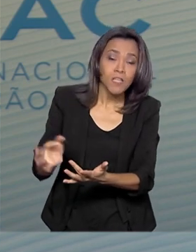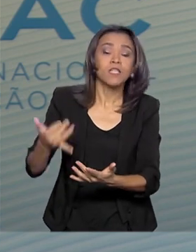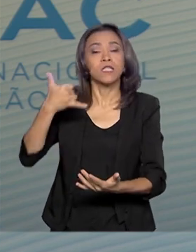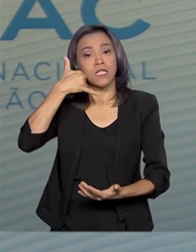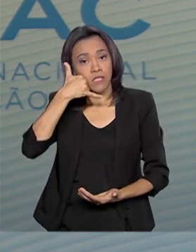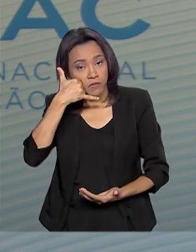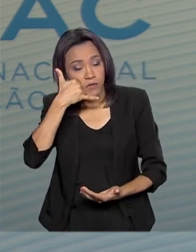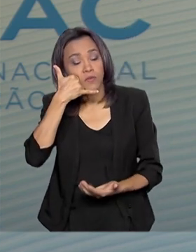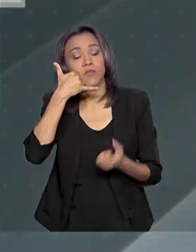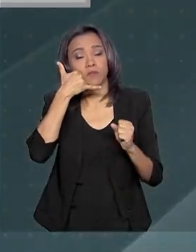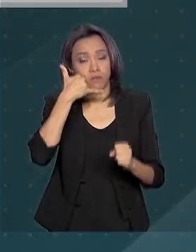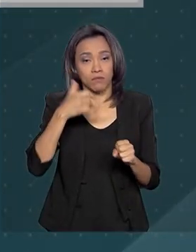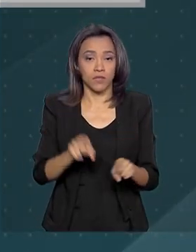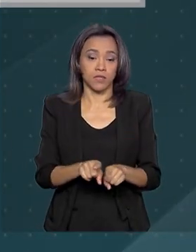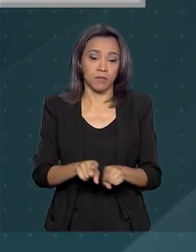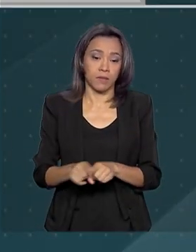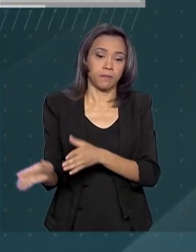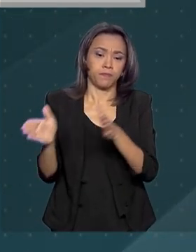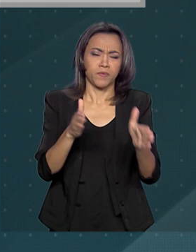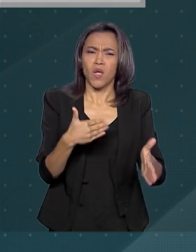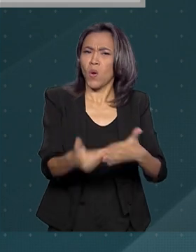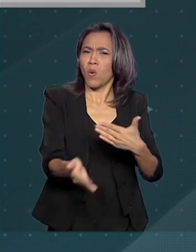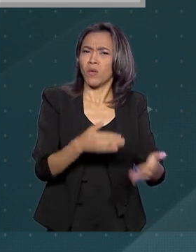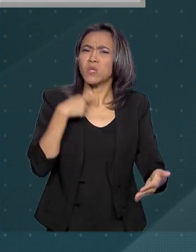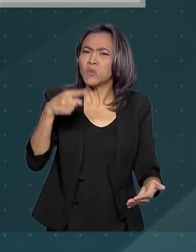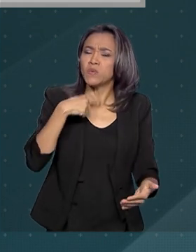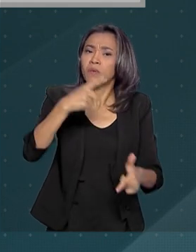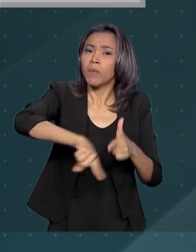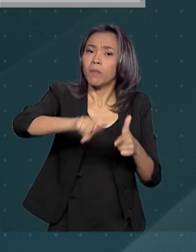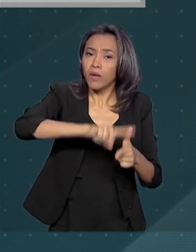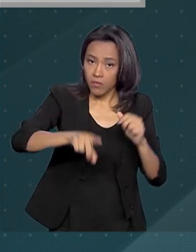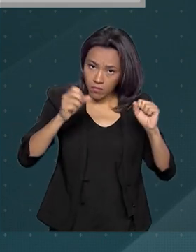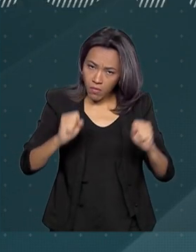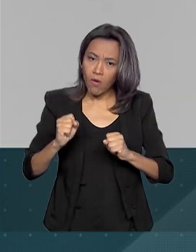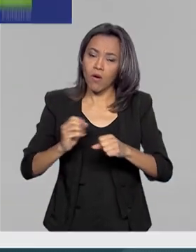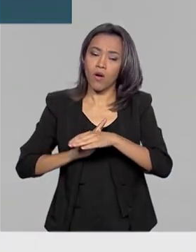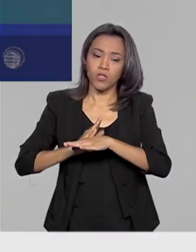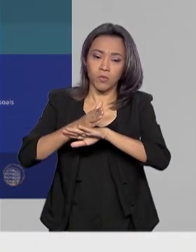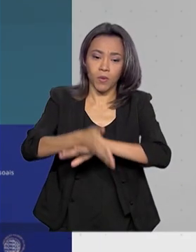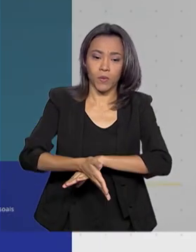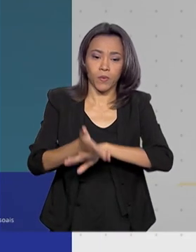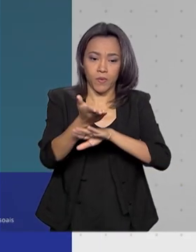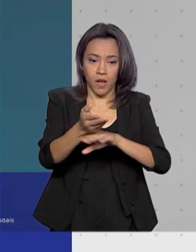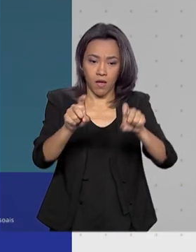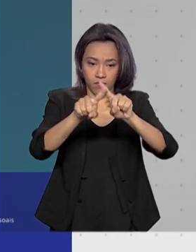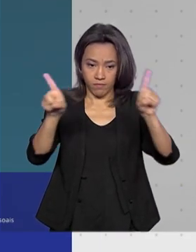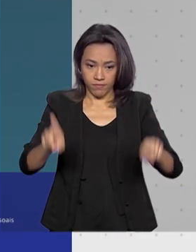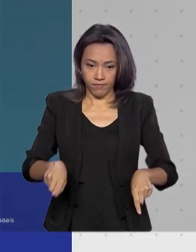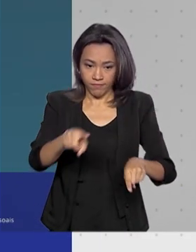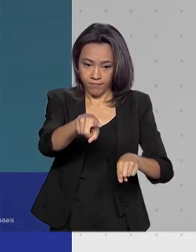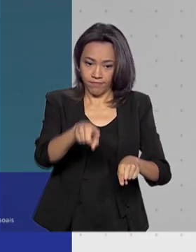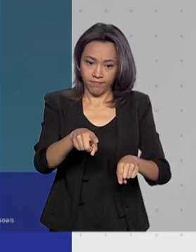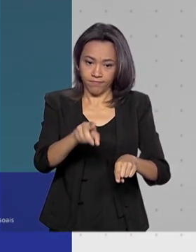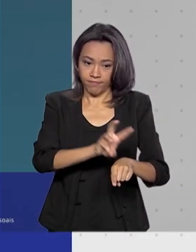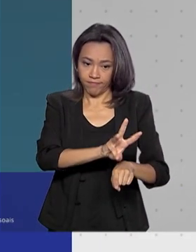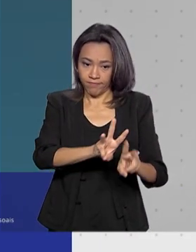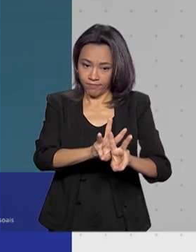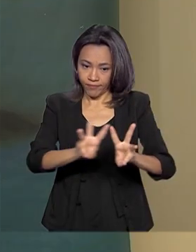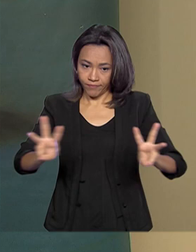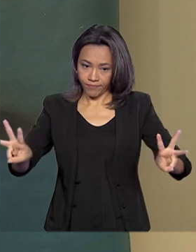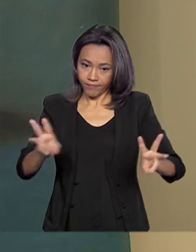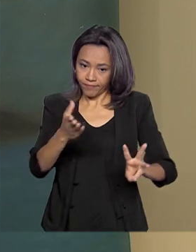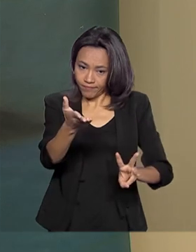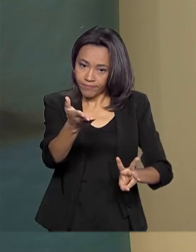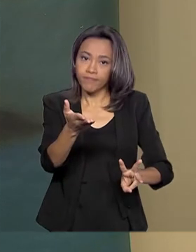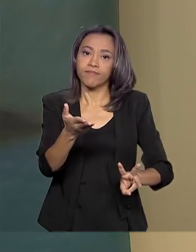telefônico e eletrônico. E qualquer dúvida ou problema, o passageiro pode recorrer à plataforma consumidor.gov.br.